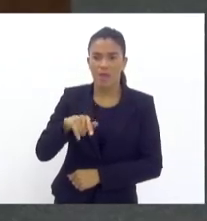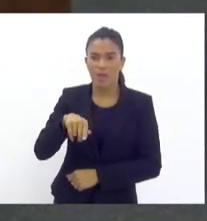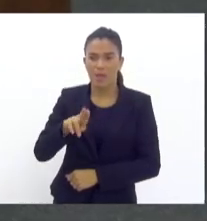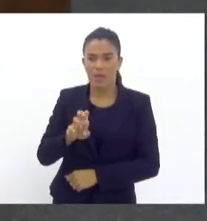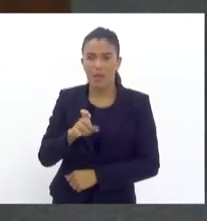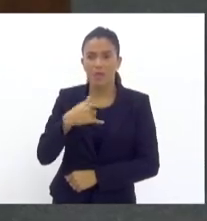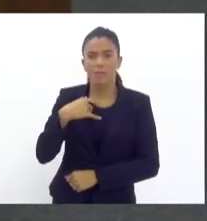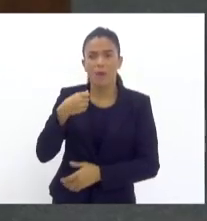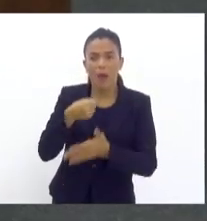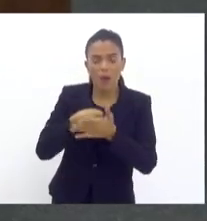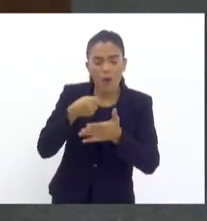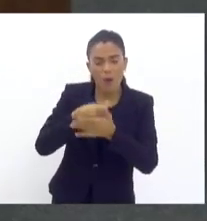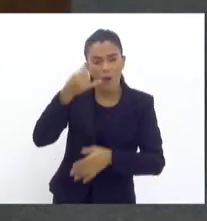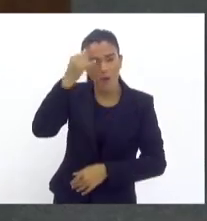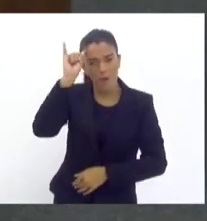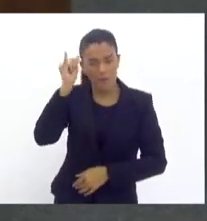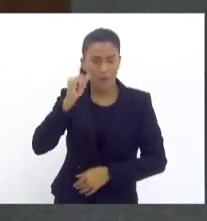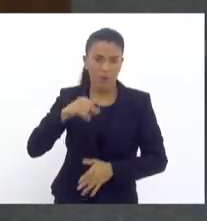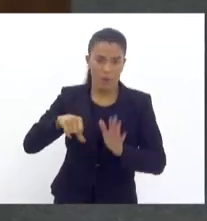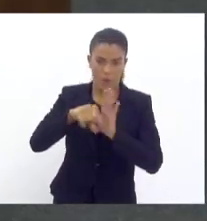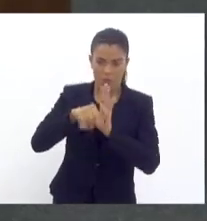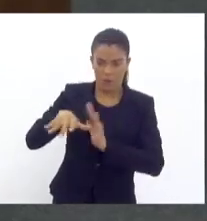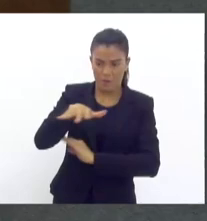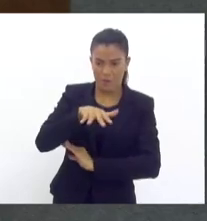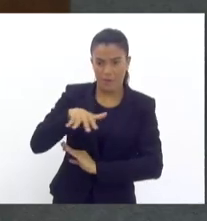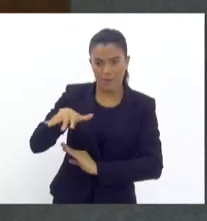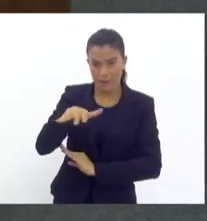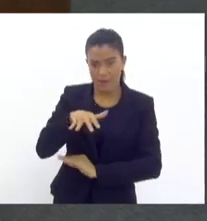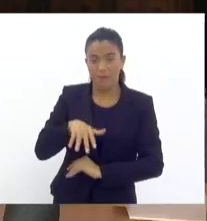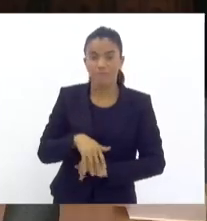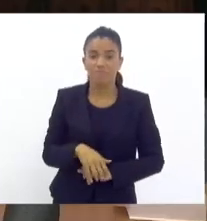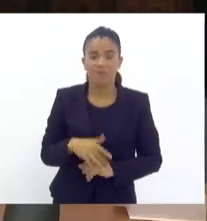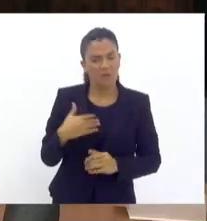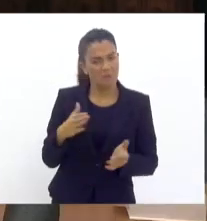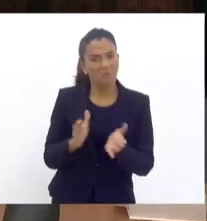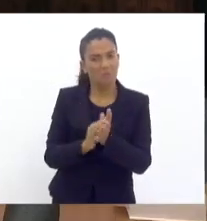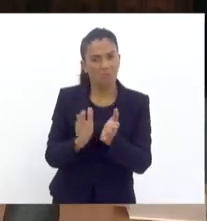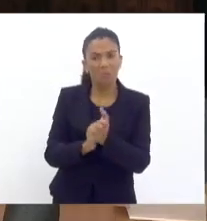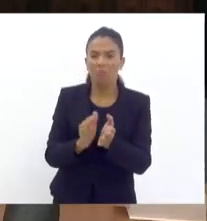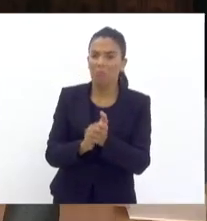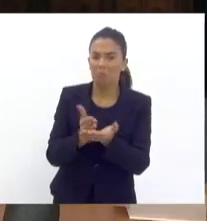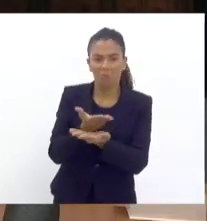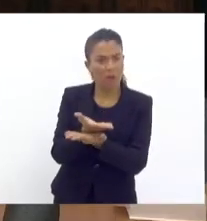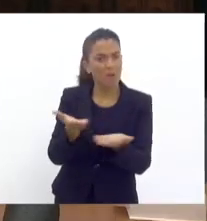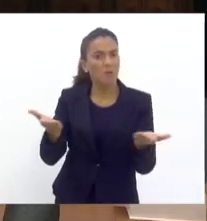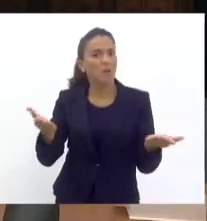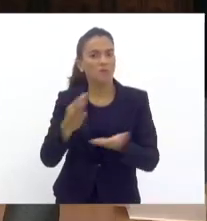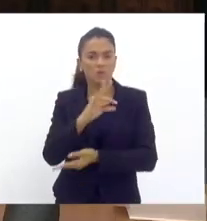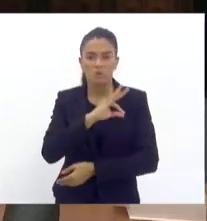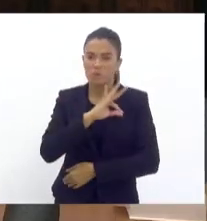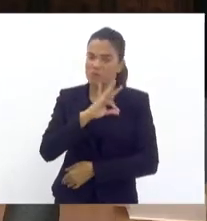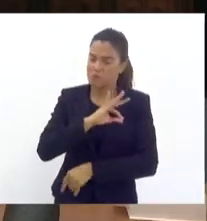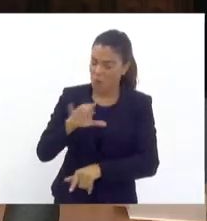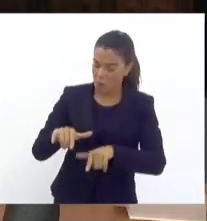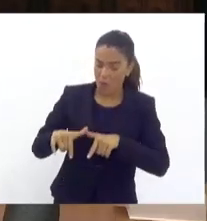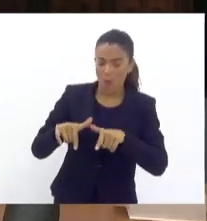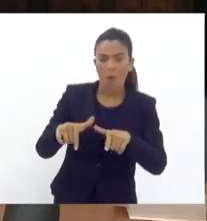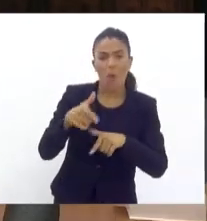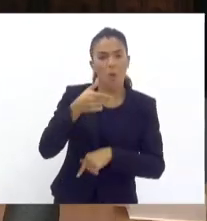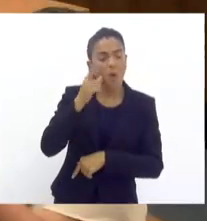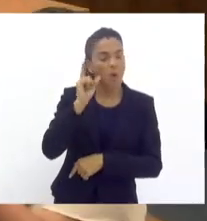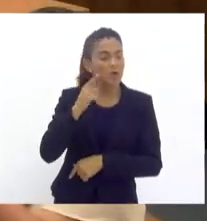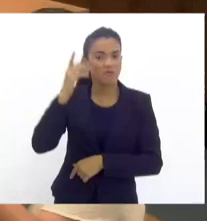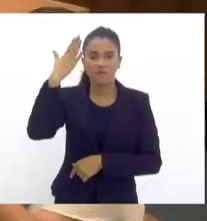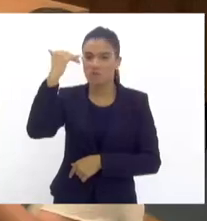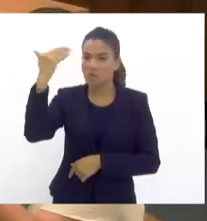crime ali naquela área. Agradeço muito, e eu acho que uma salva de palmas para os policiais que fizeram a ação ontem, que foi um